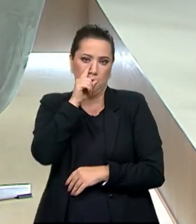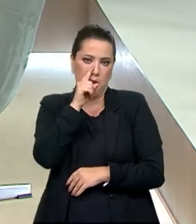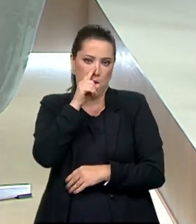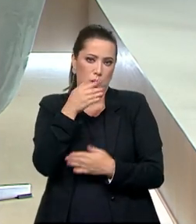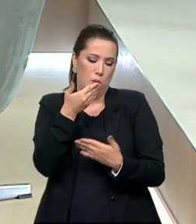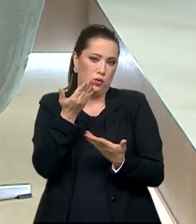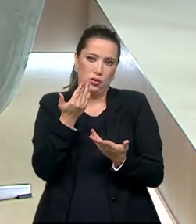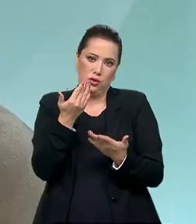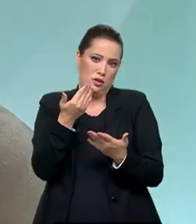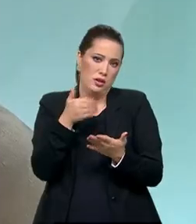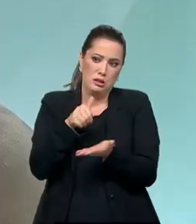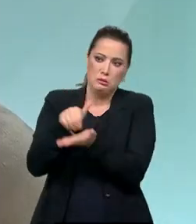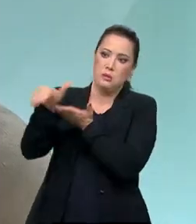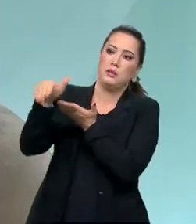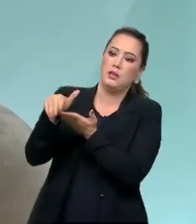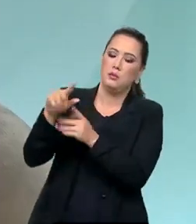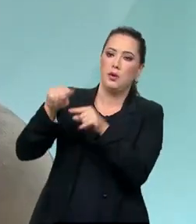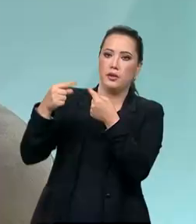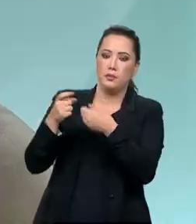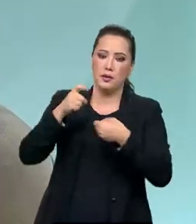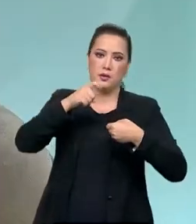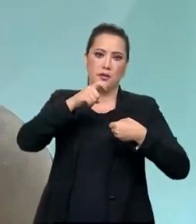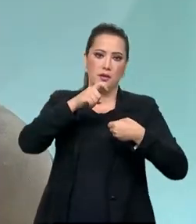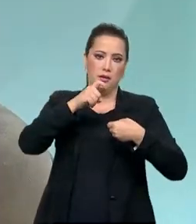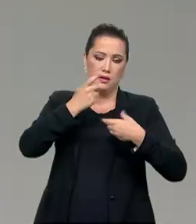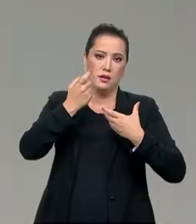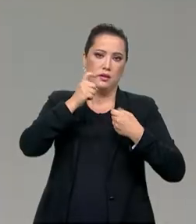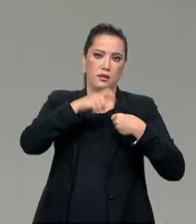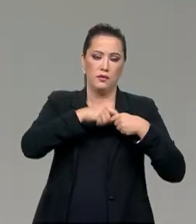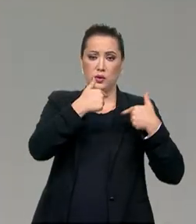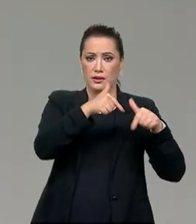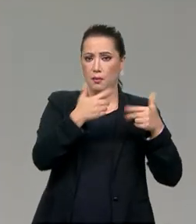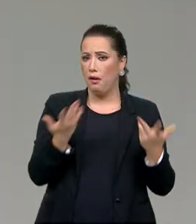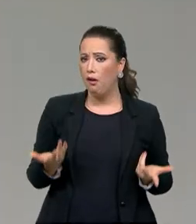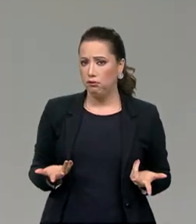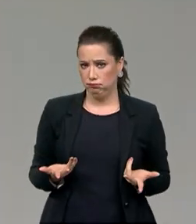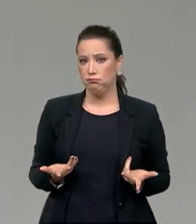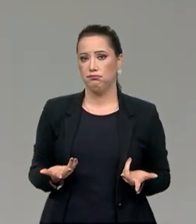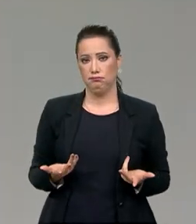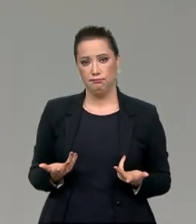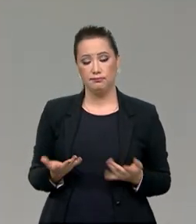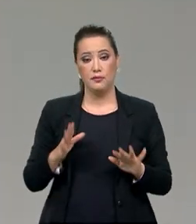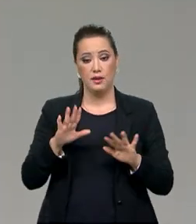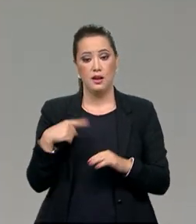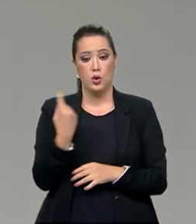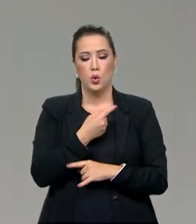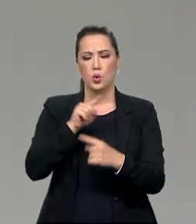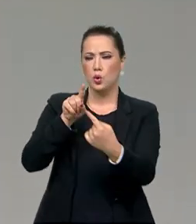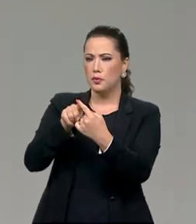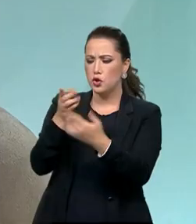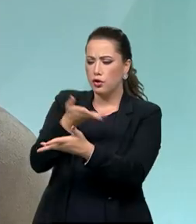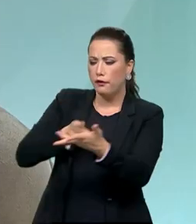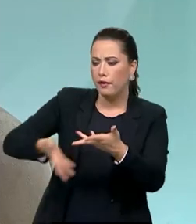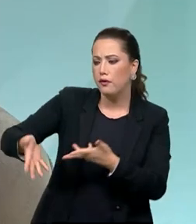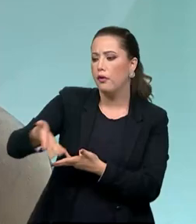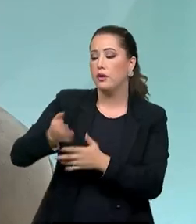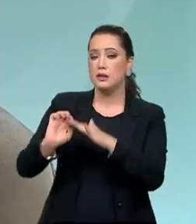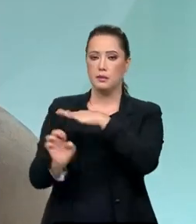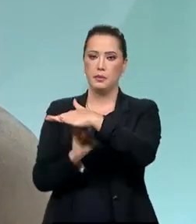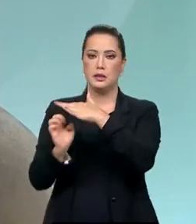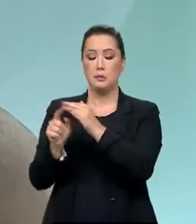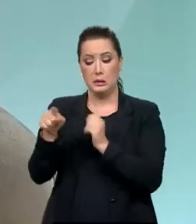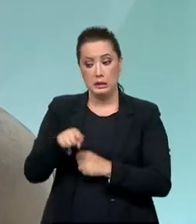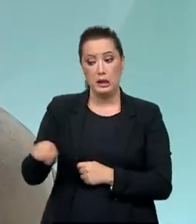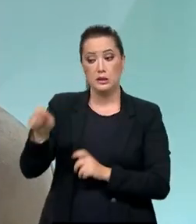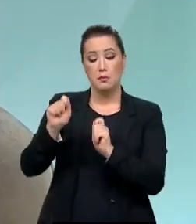de fato, está vivendo a sua maternidade, não? A nossa meta é envolver essas empresas para